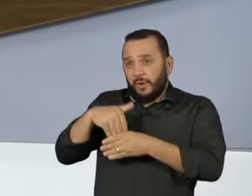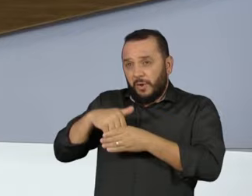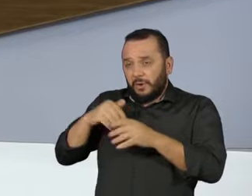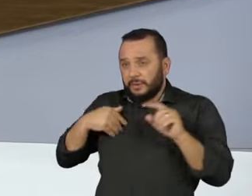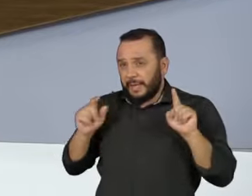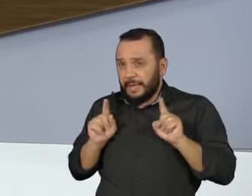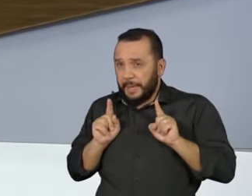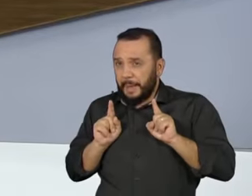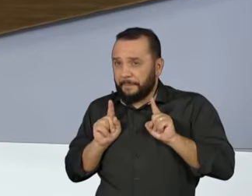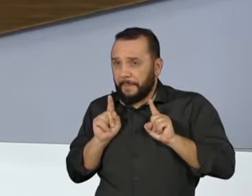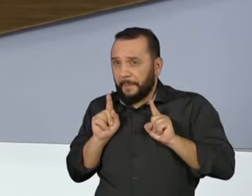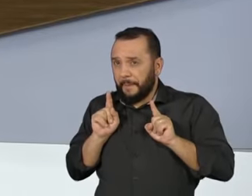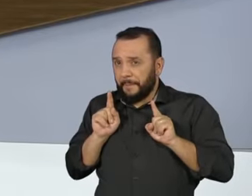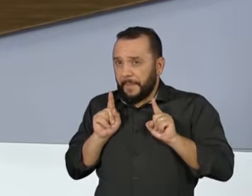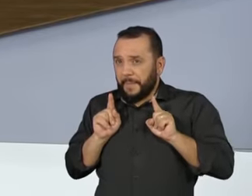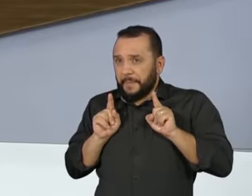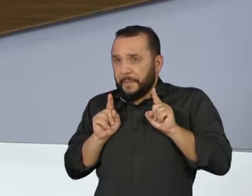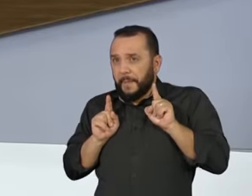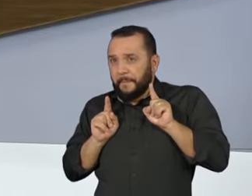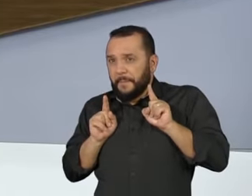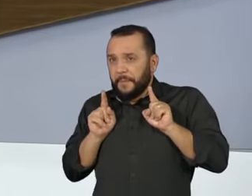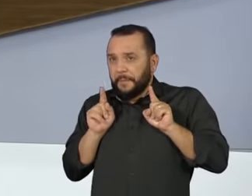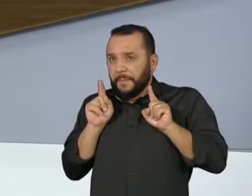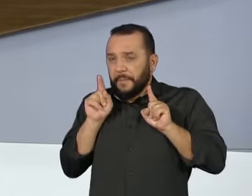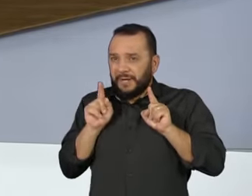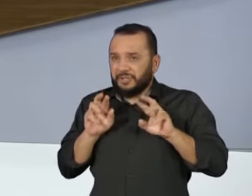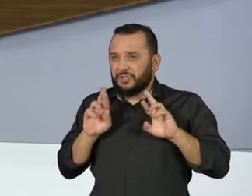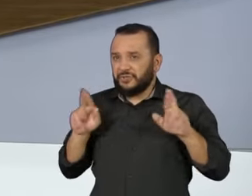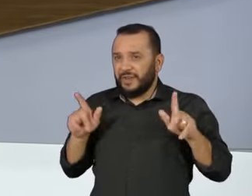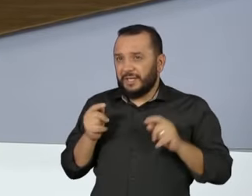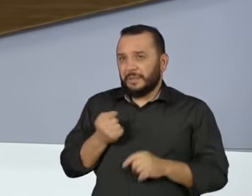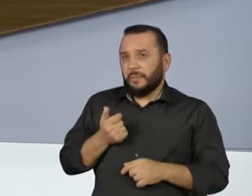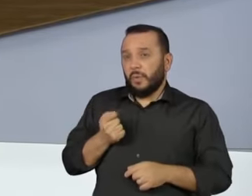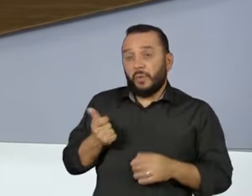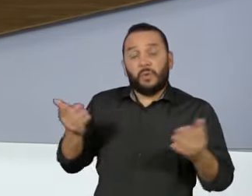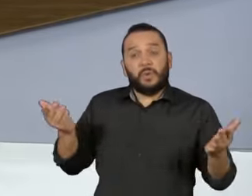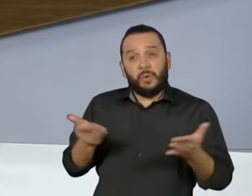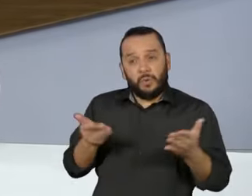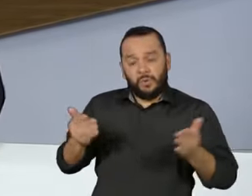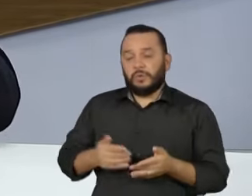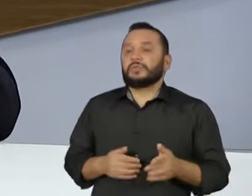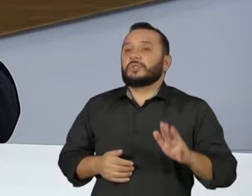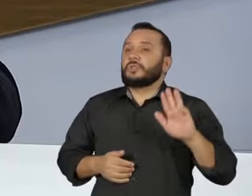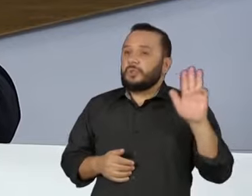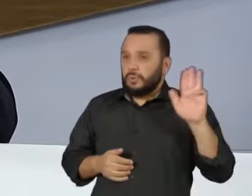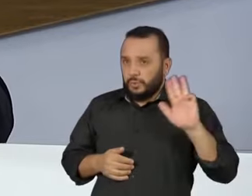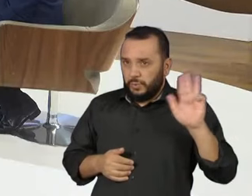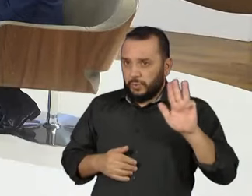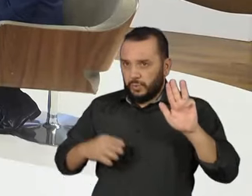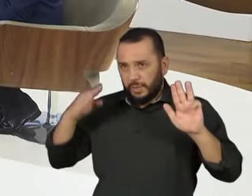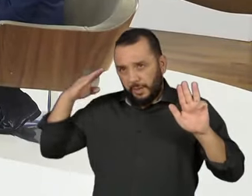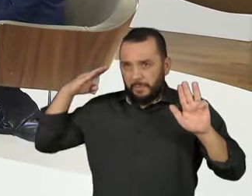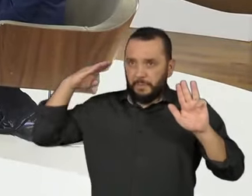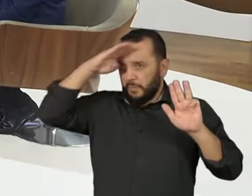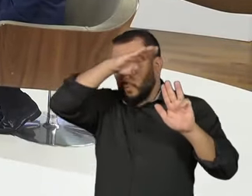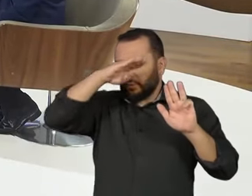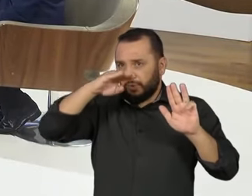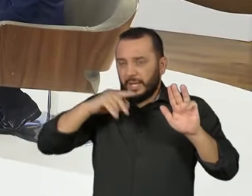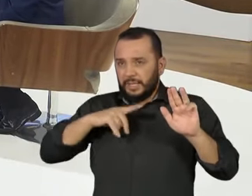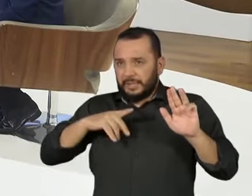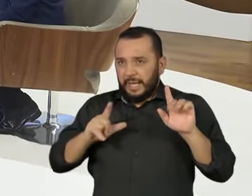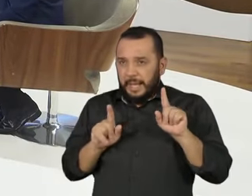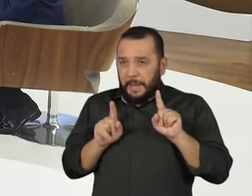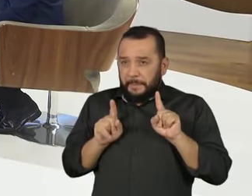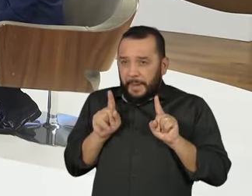no segundo turno. Hoje, claro, é Lula contra Bolsonaro com uma pequena diferença de votos, segundo a sua avaliação.